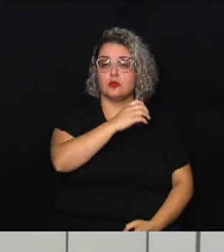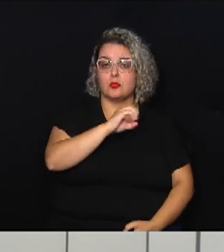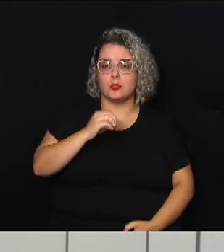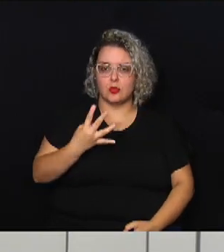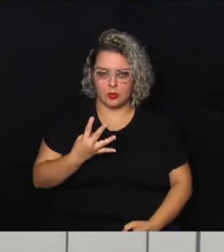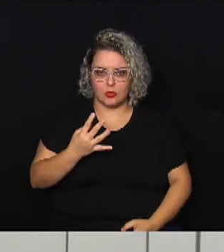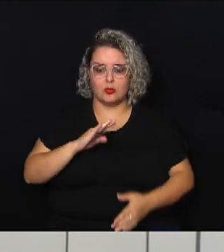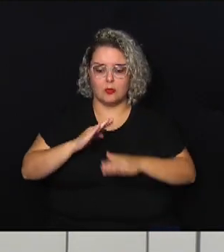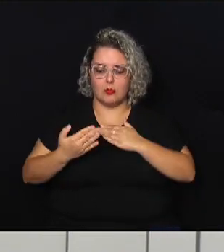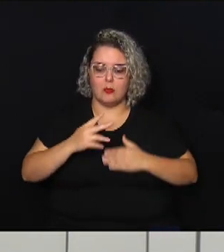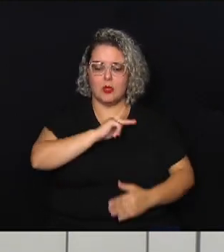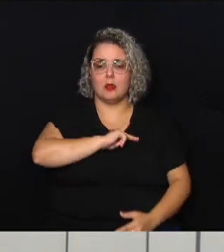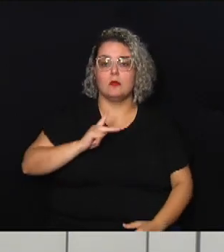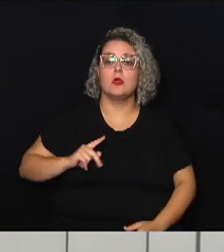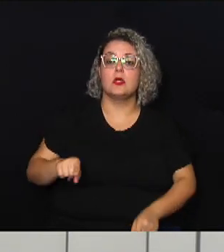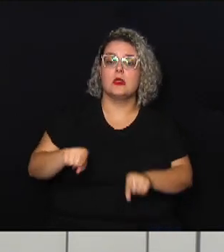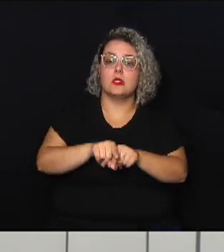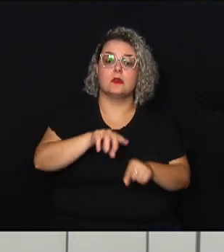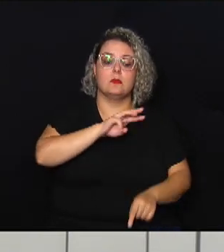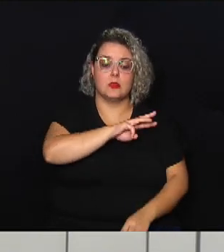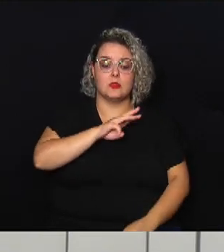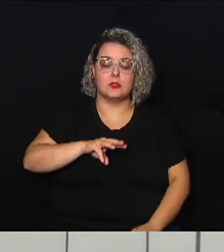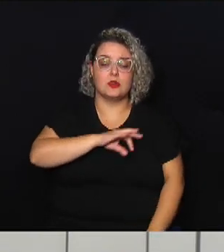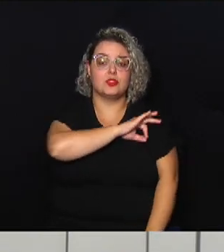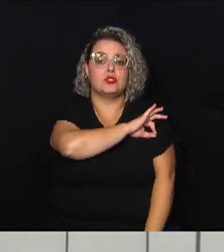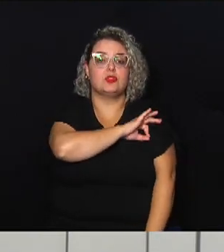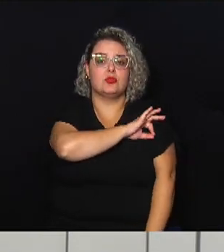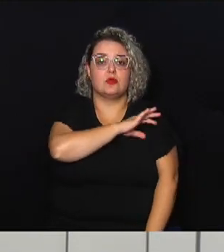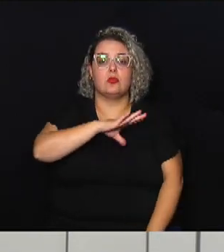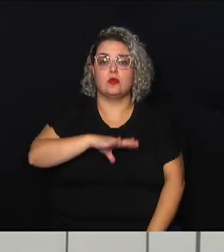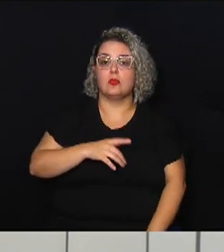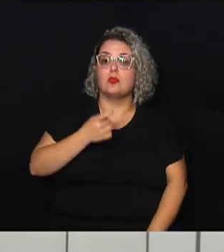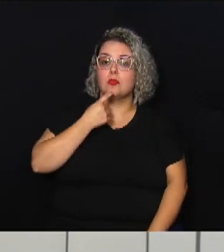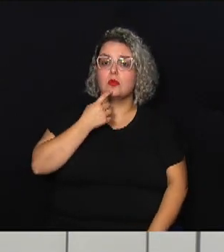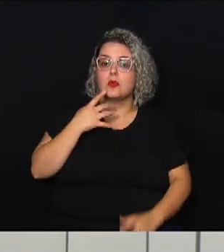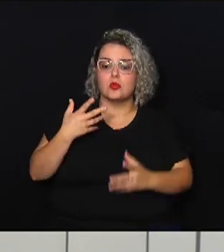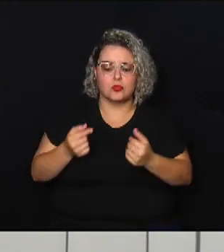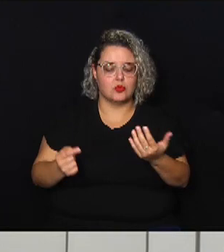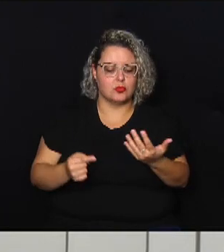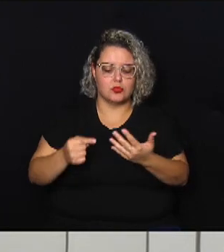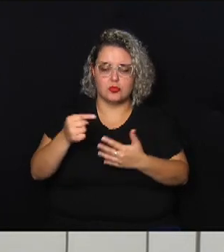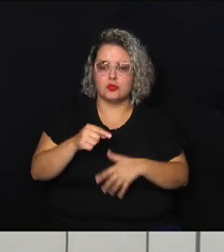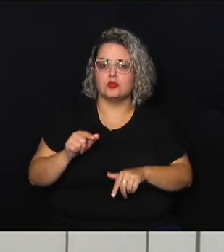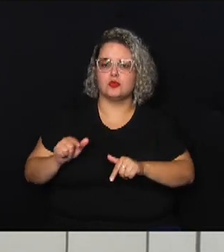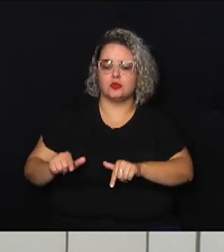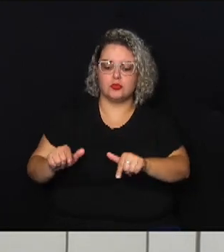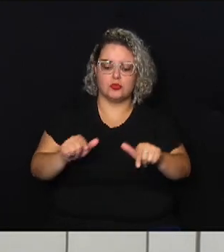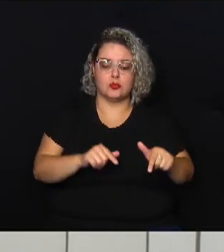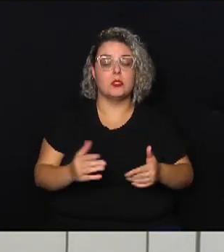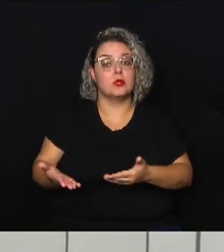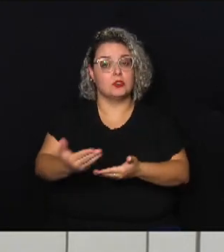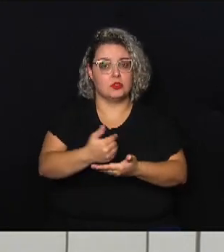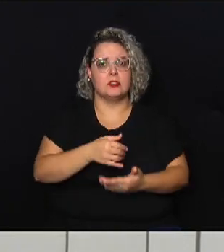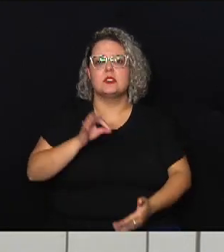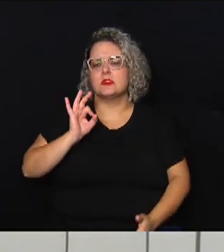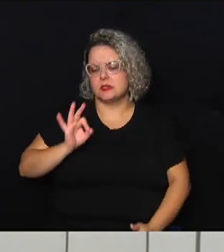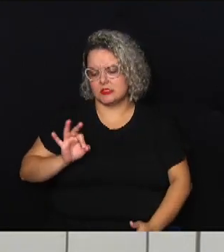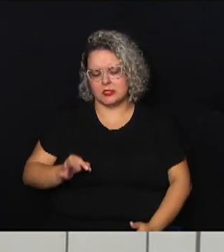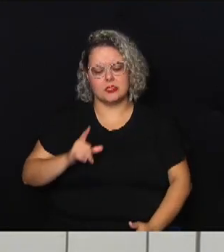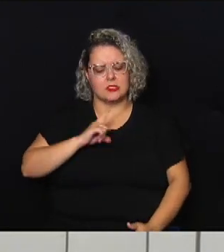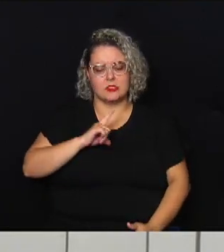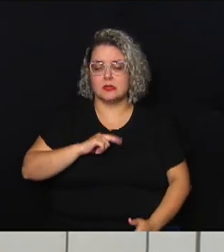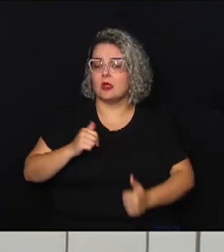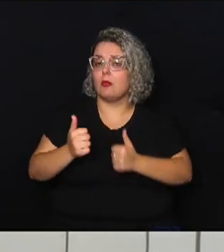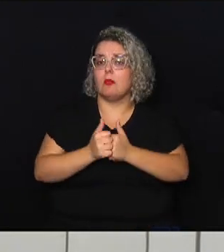lá no site da Prefeitura de Campinas também tem todos os pontos de arrecadação com certeza tem um aí pertinho da sua